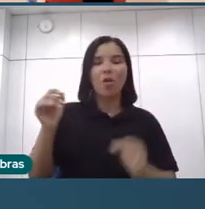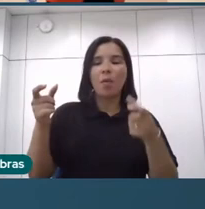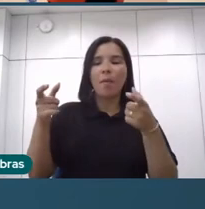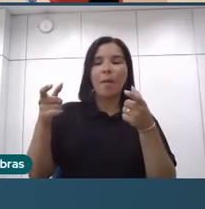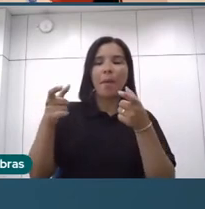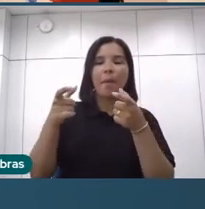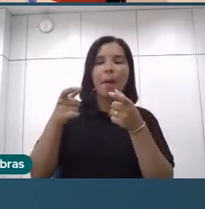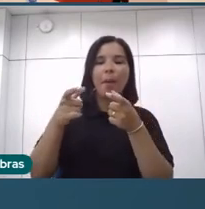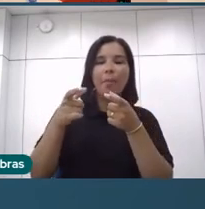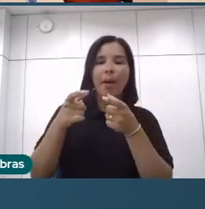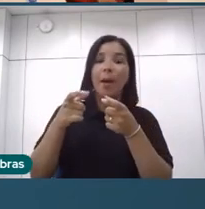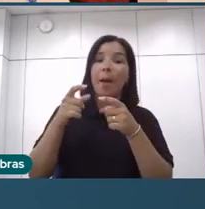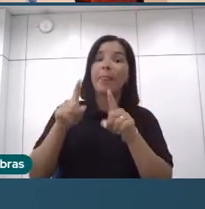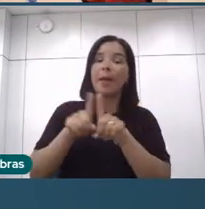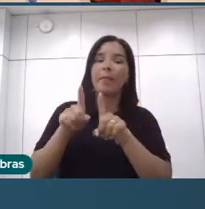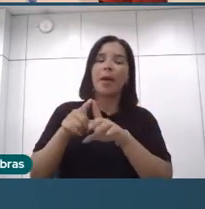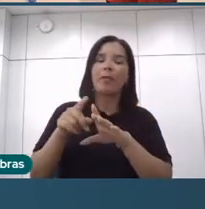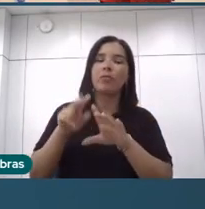mas no mínimo ficar estagnado, né?